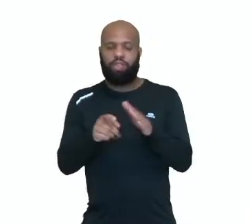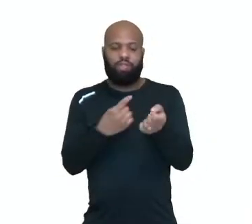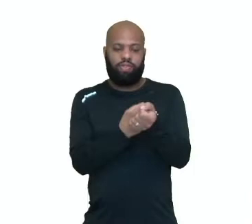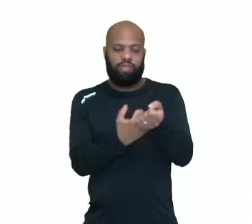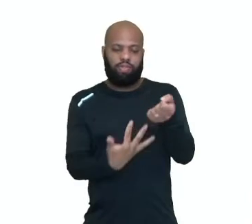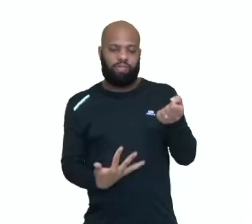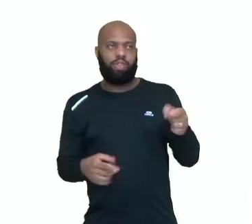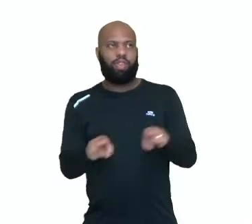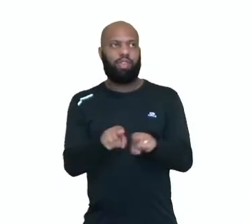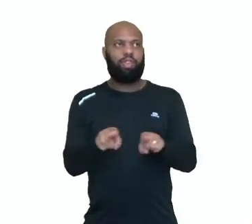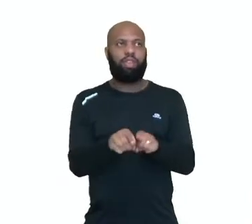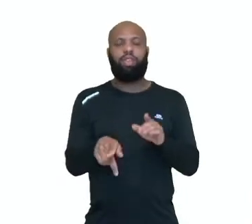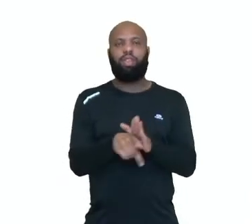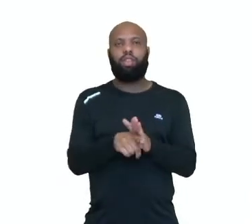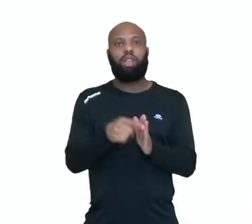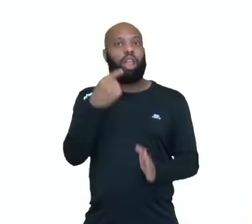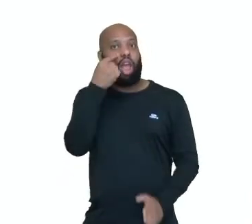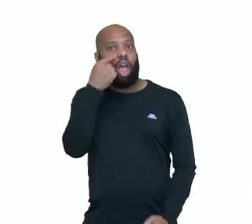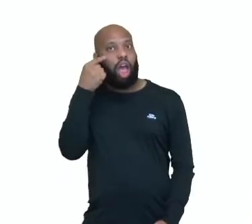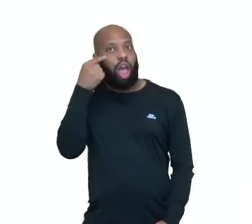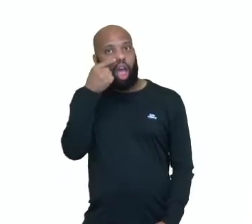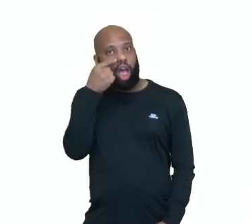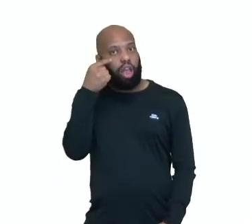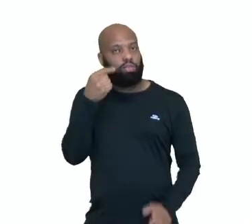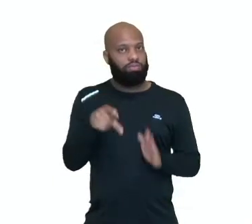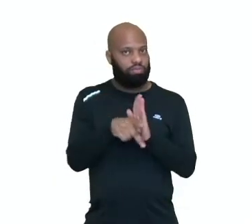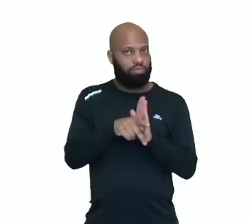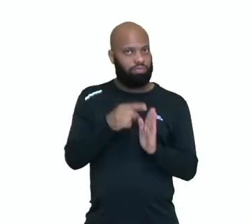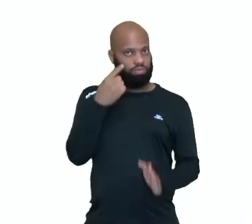exemplo a glândula lacrimal pra fora do olho, certo?